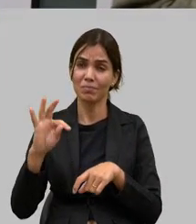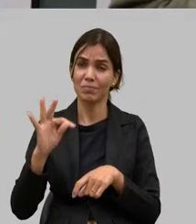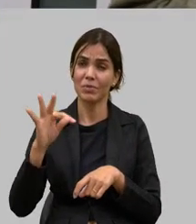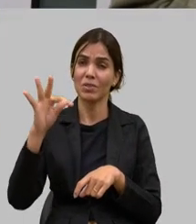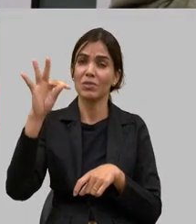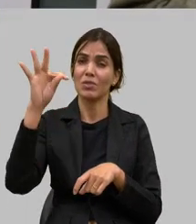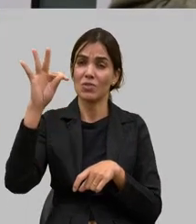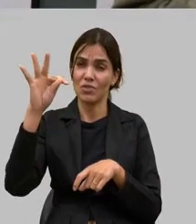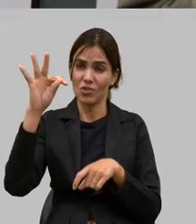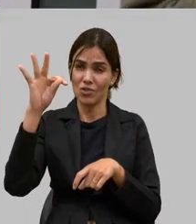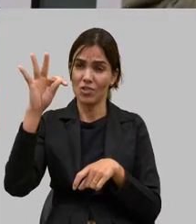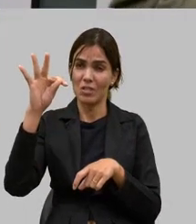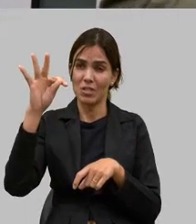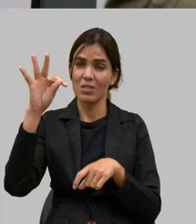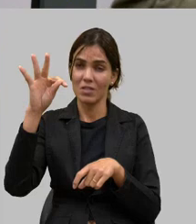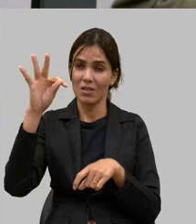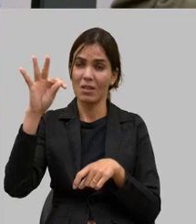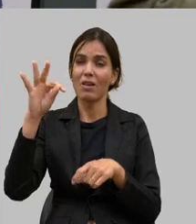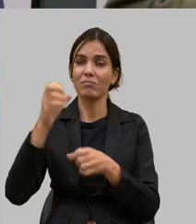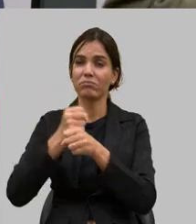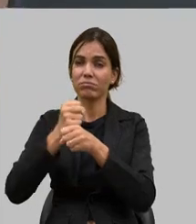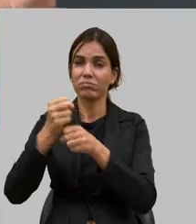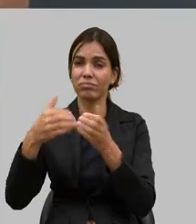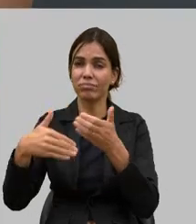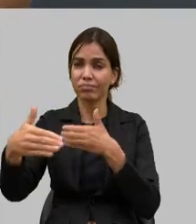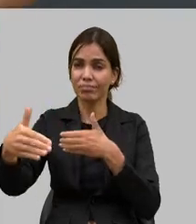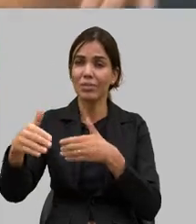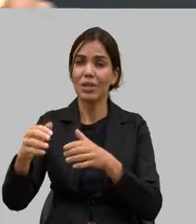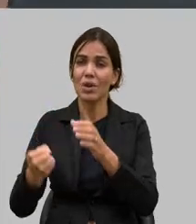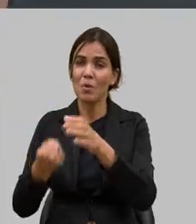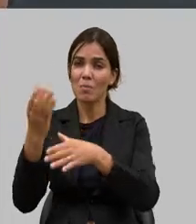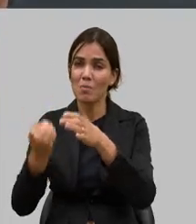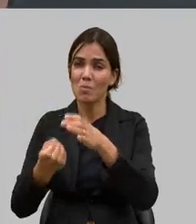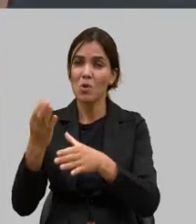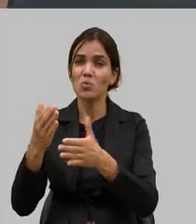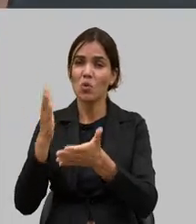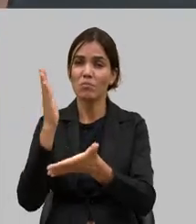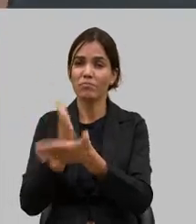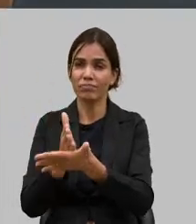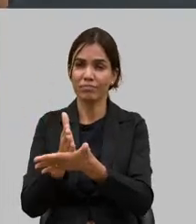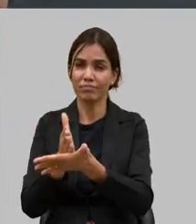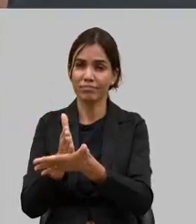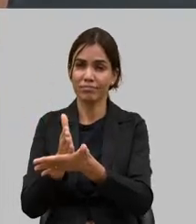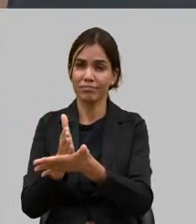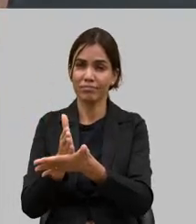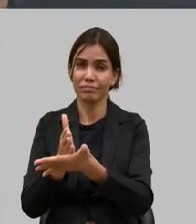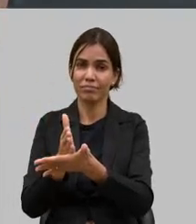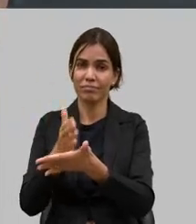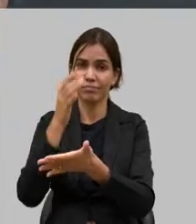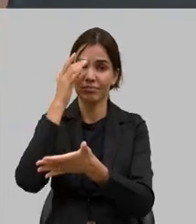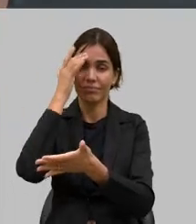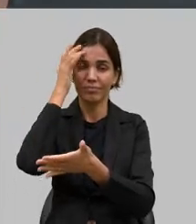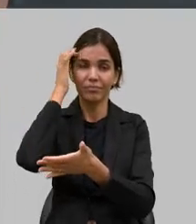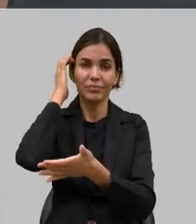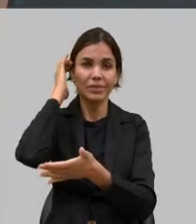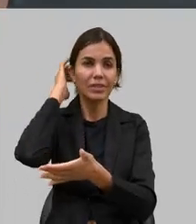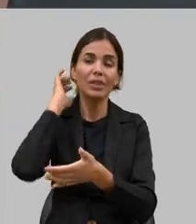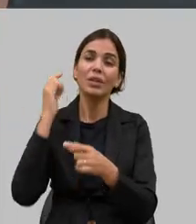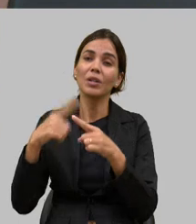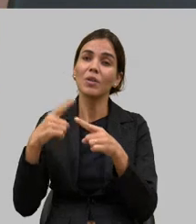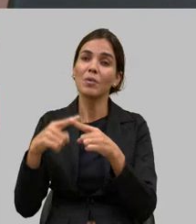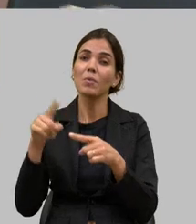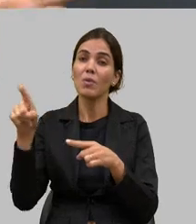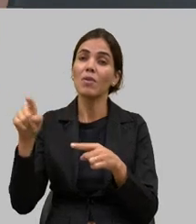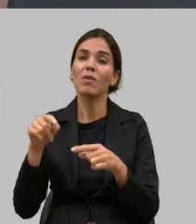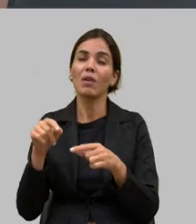de leite acabarem porque um aí os grandes vão aumentando e vão comprando dos pequenos